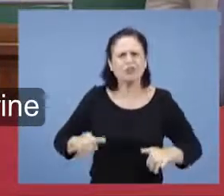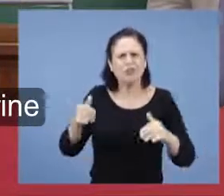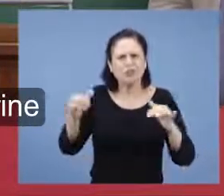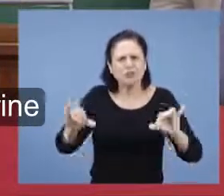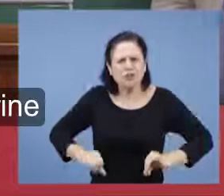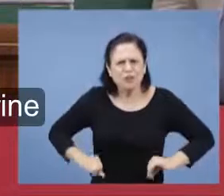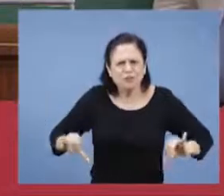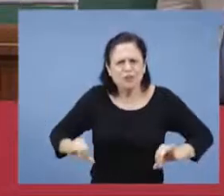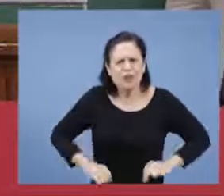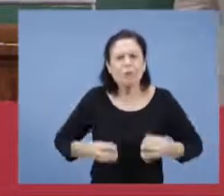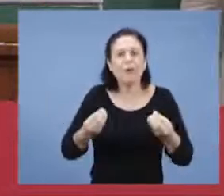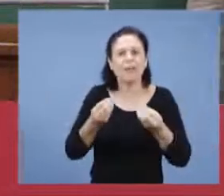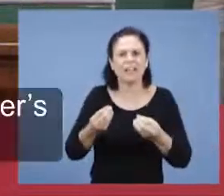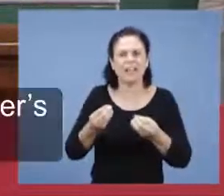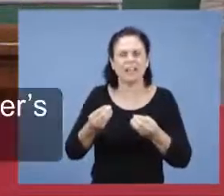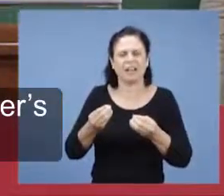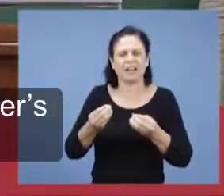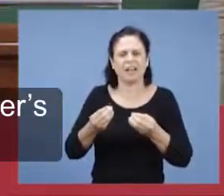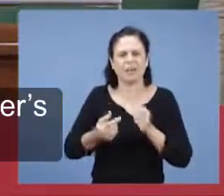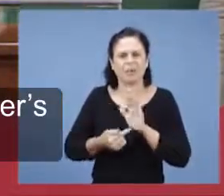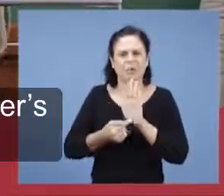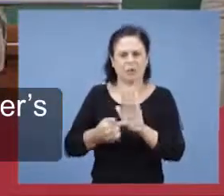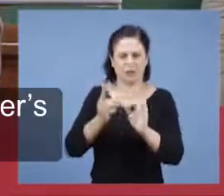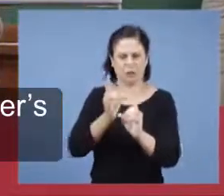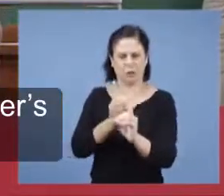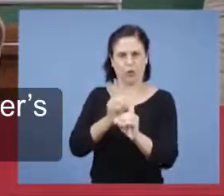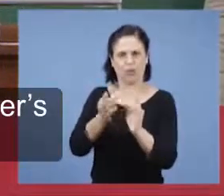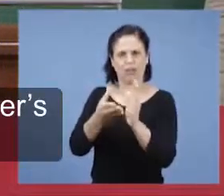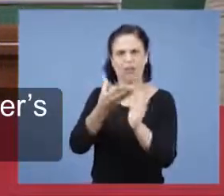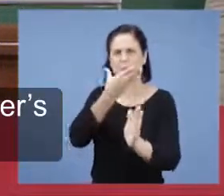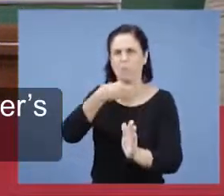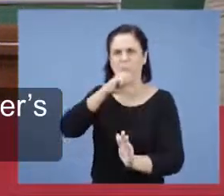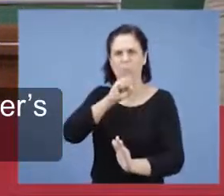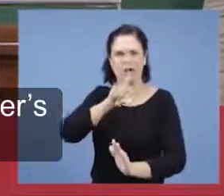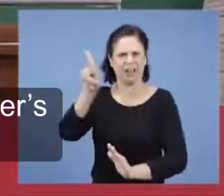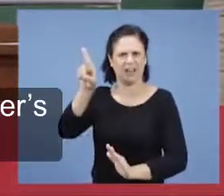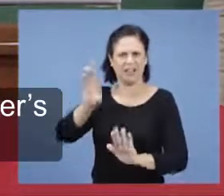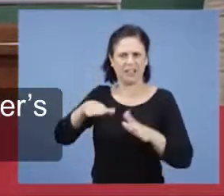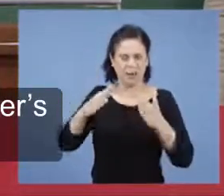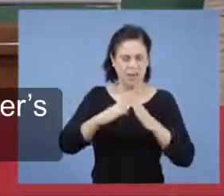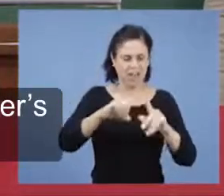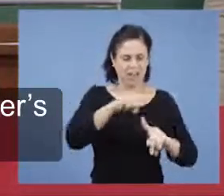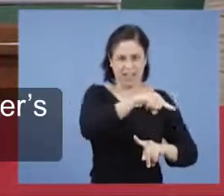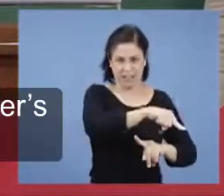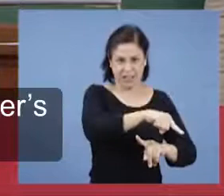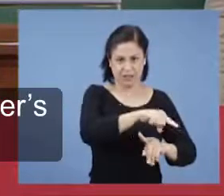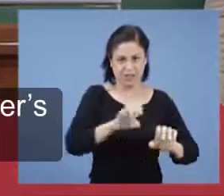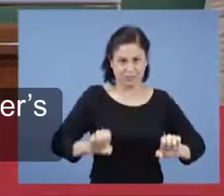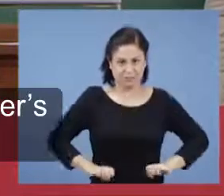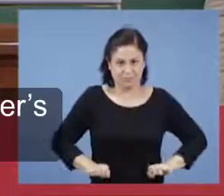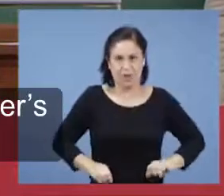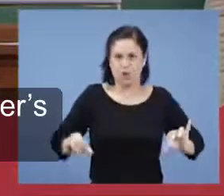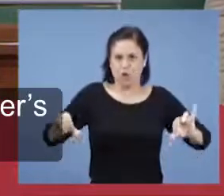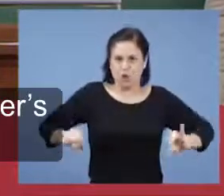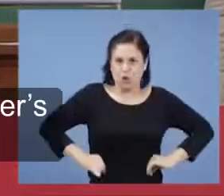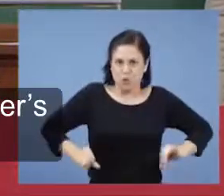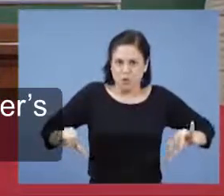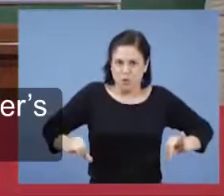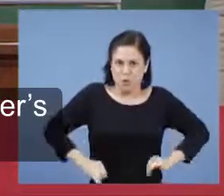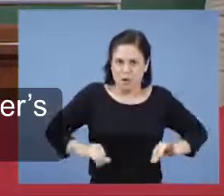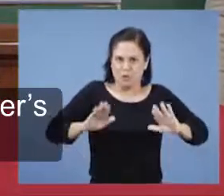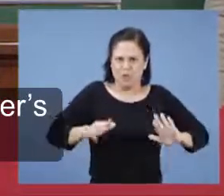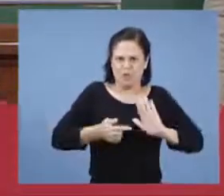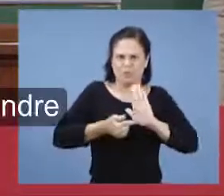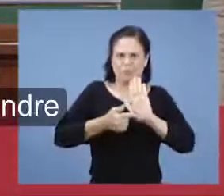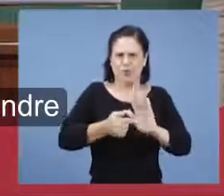doutrina do pai. Então, o sofrimento da igreja, é definir a doutrina